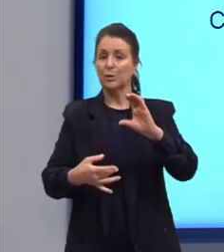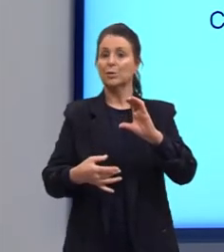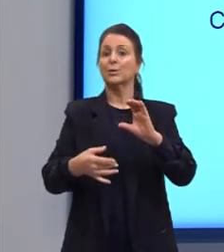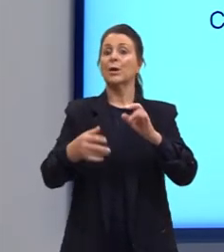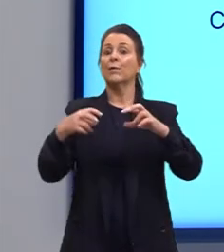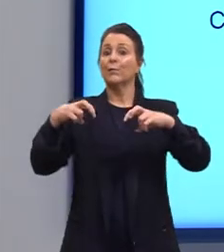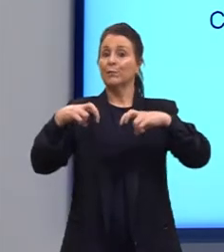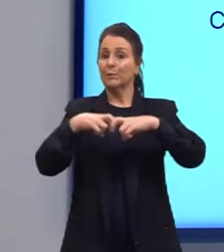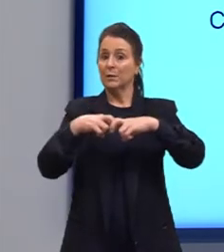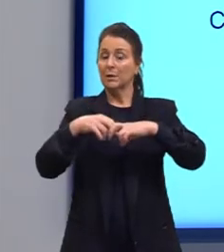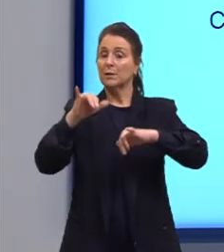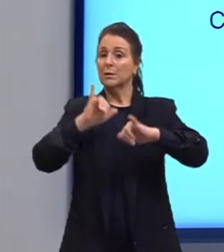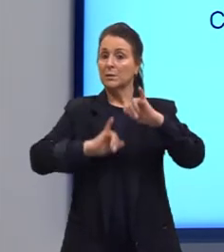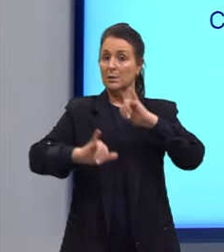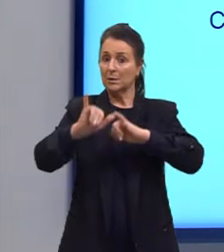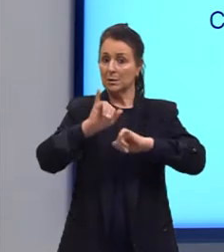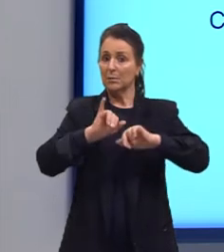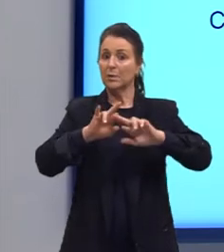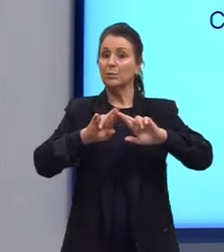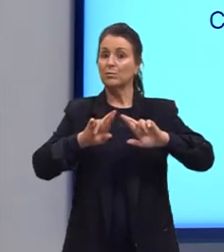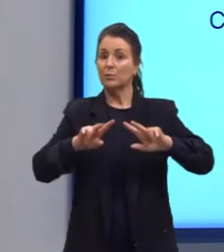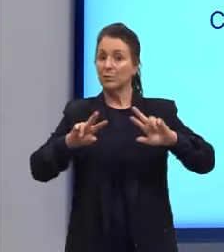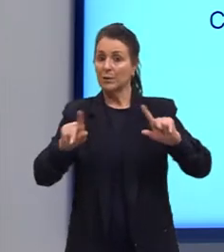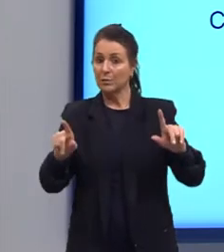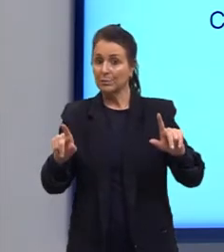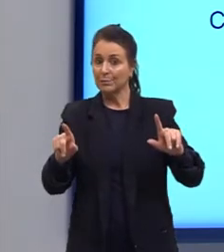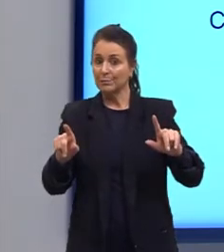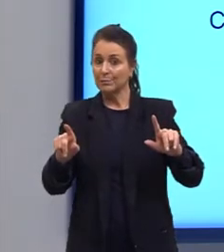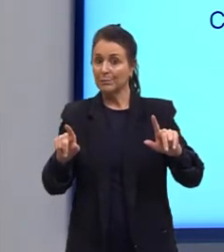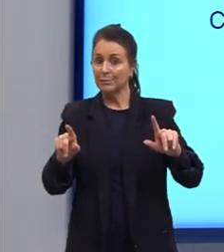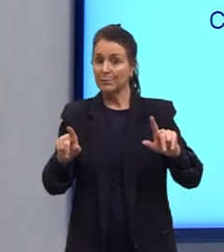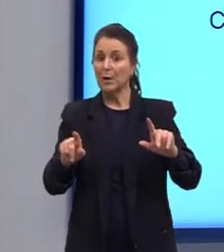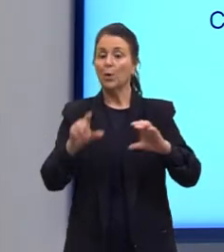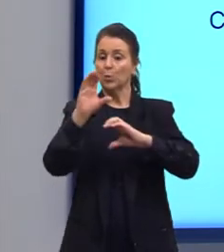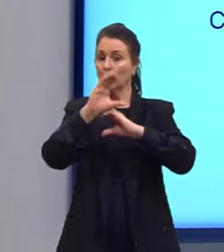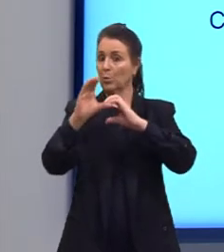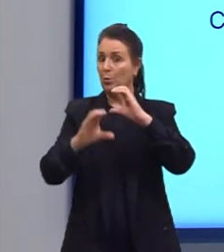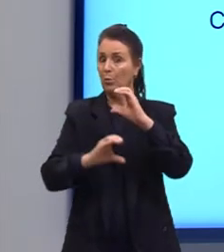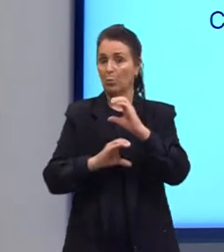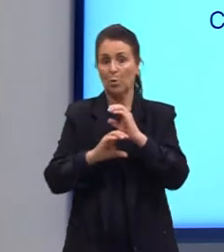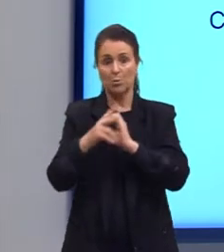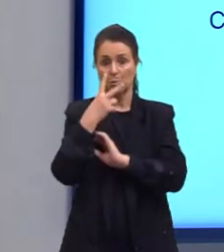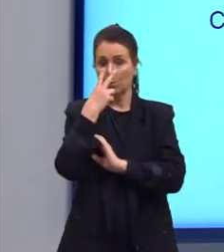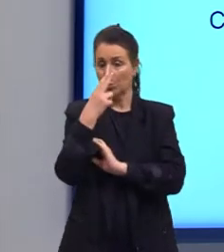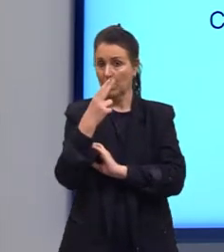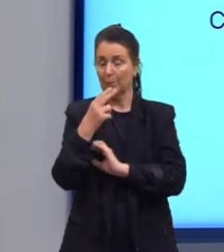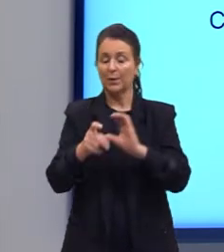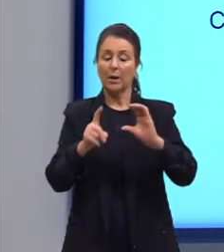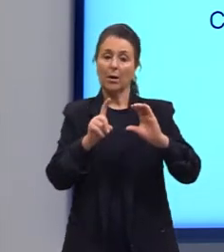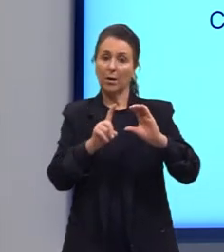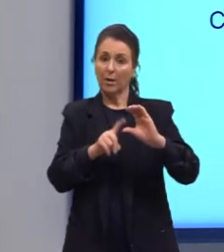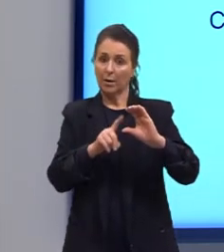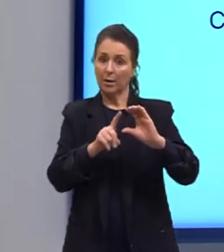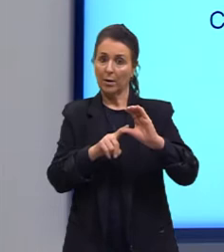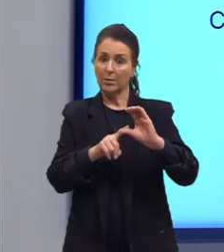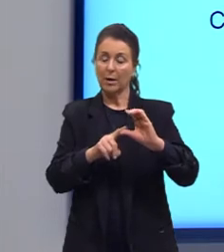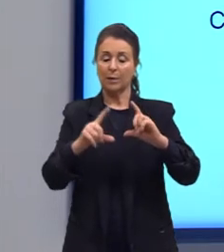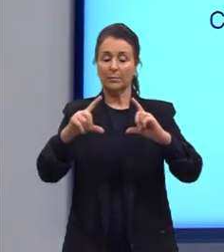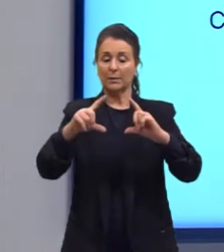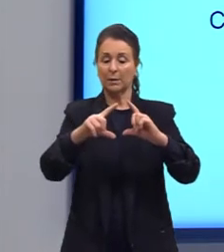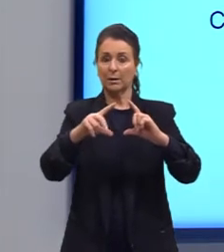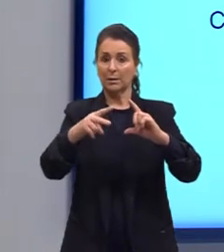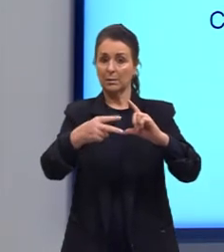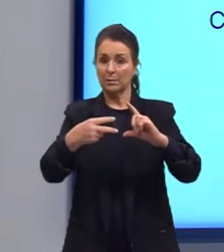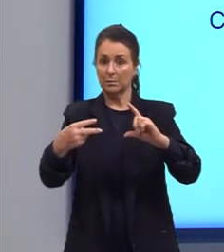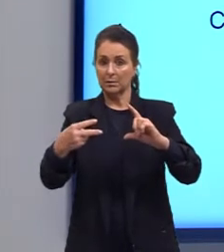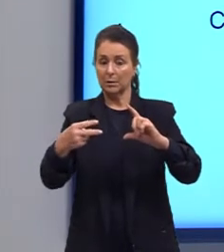diferentes, do mesmo composto, do mesmo fórmula molecular, não do mesmo composto. Essa cadeia, ela pode apresentar insaturações diferentes,